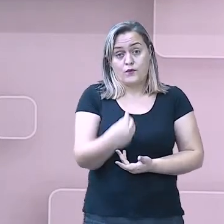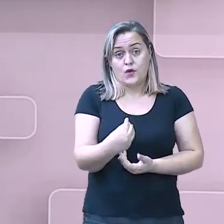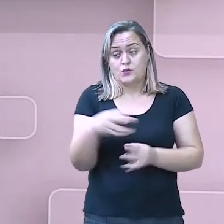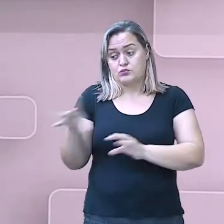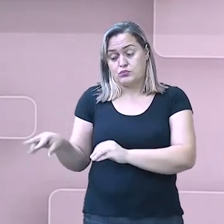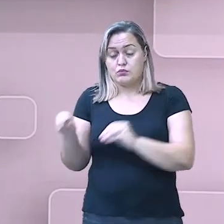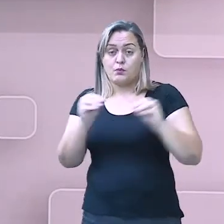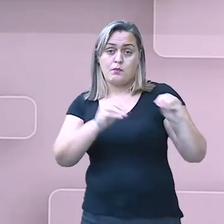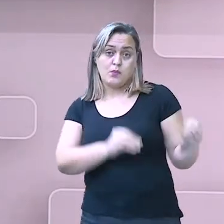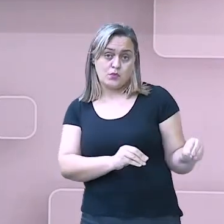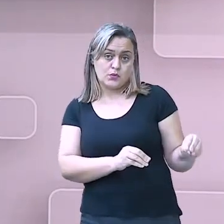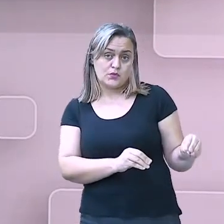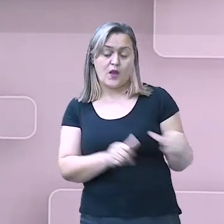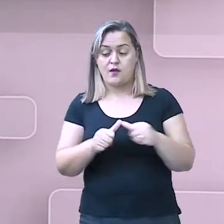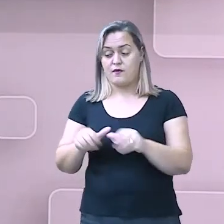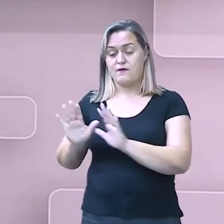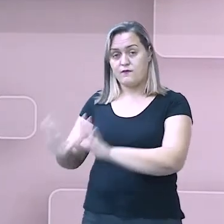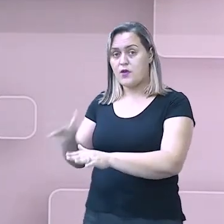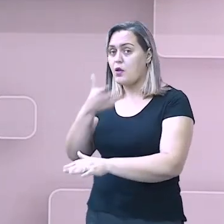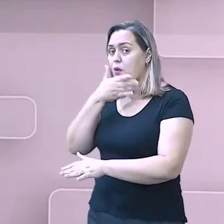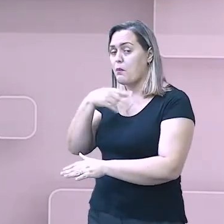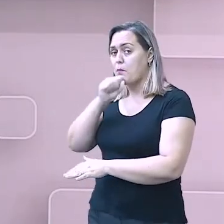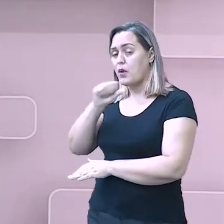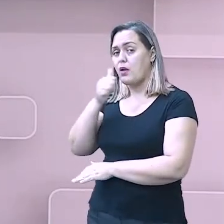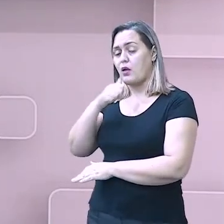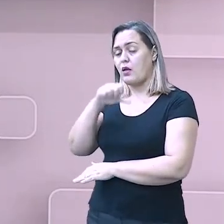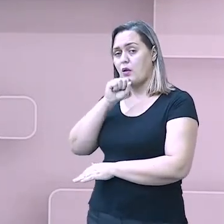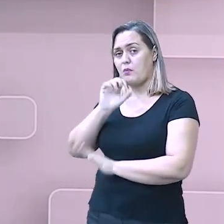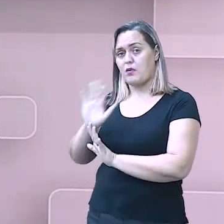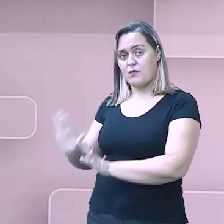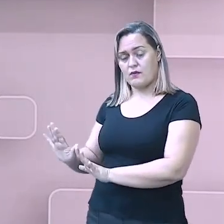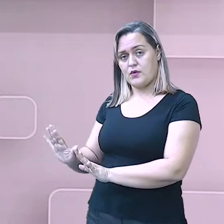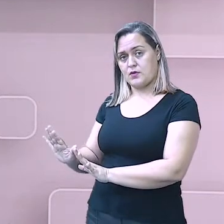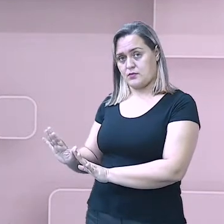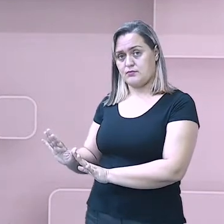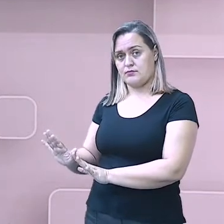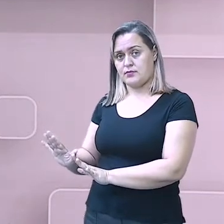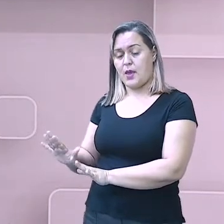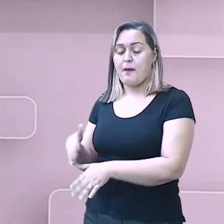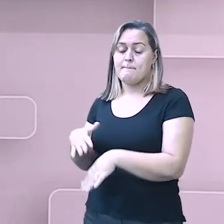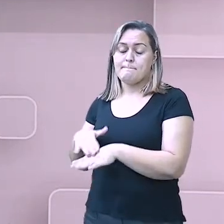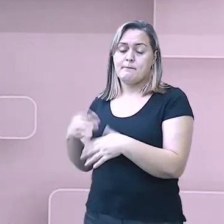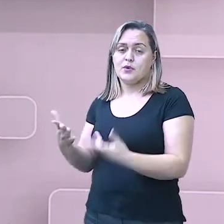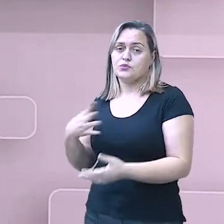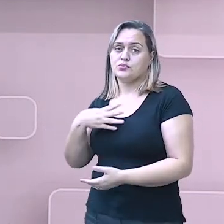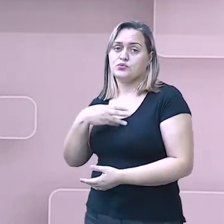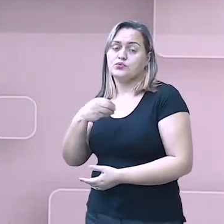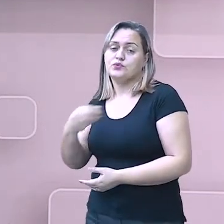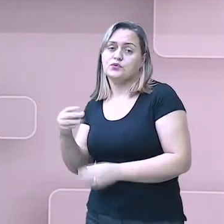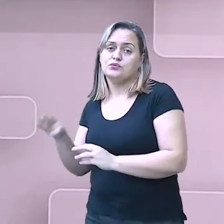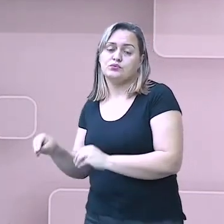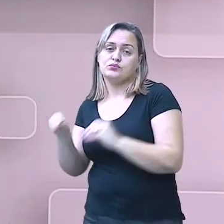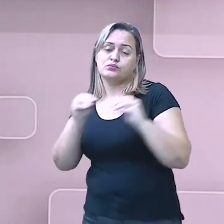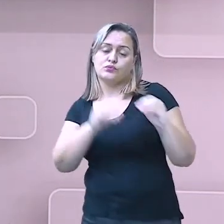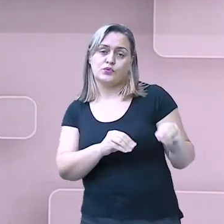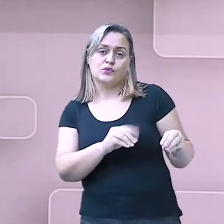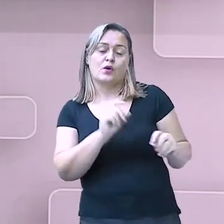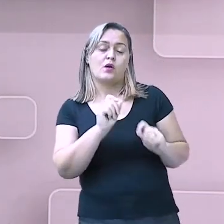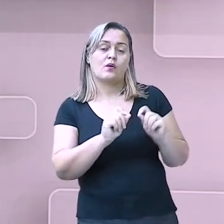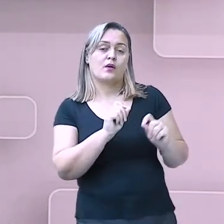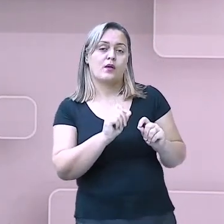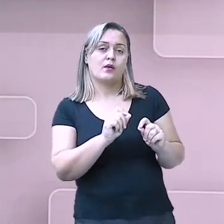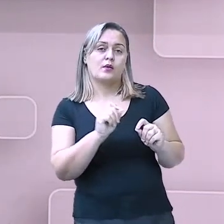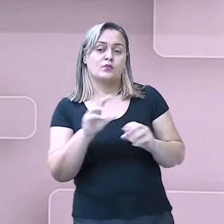êxodo rural e vá estudar dentro da cidade, vá morar dentro da cidade. Então, isso é o que nós chamamos de êxodo rural.